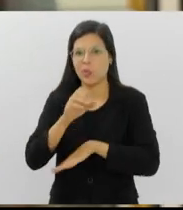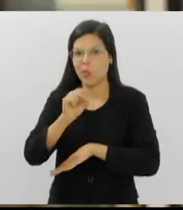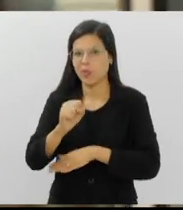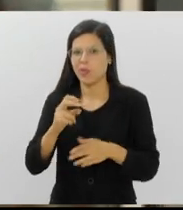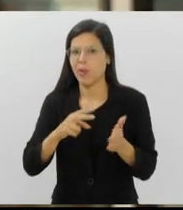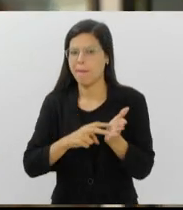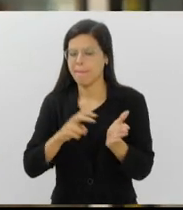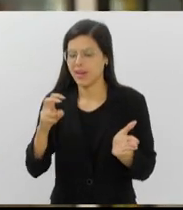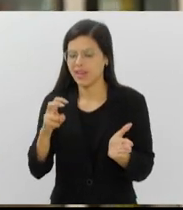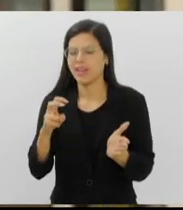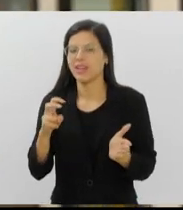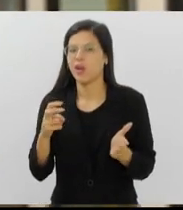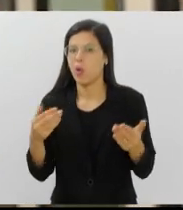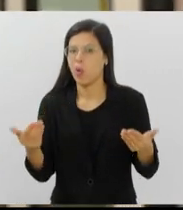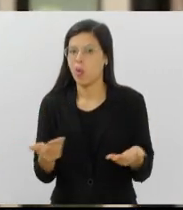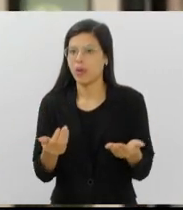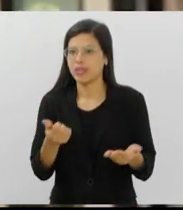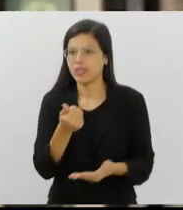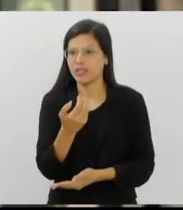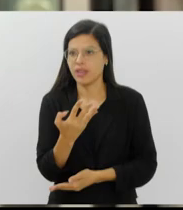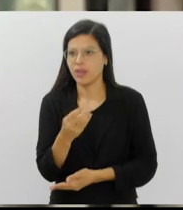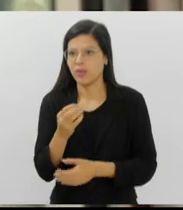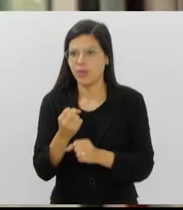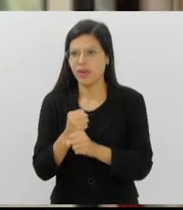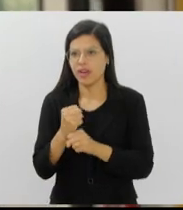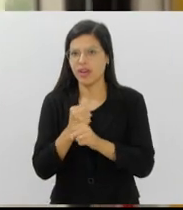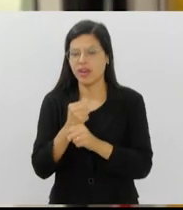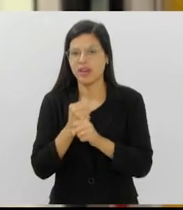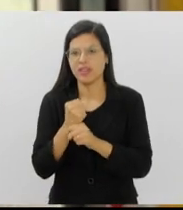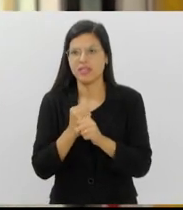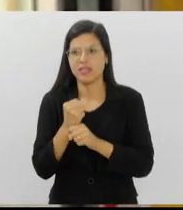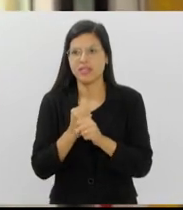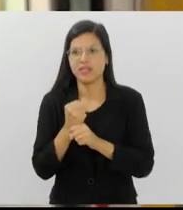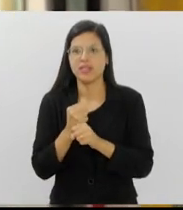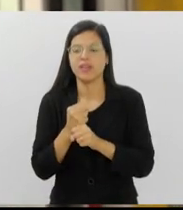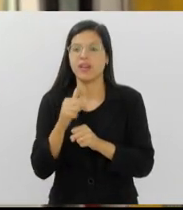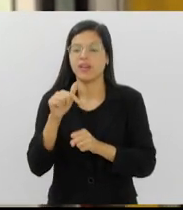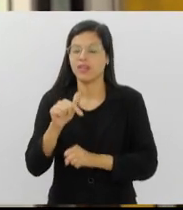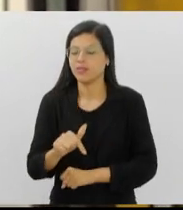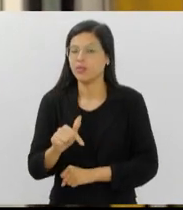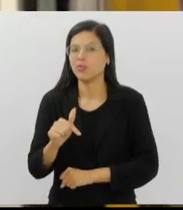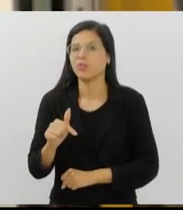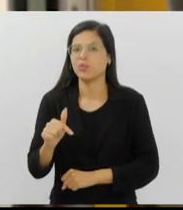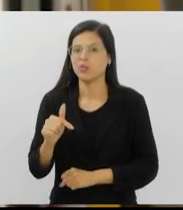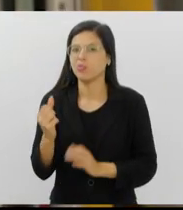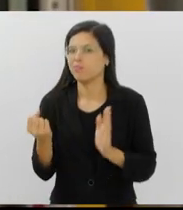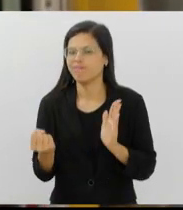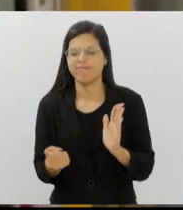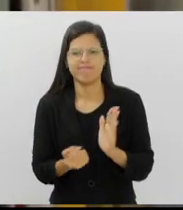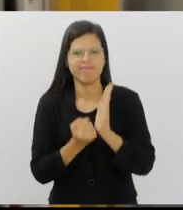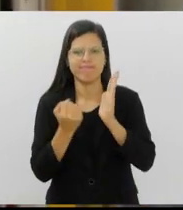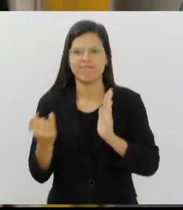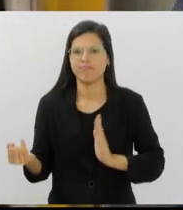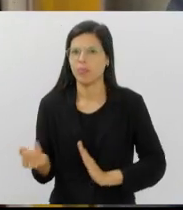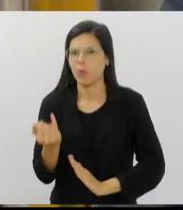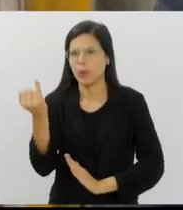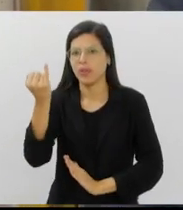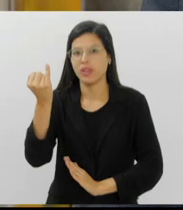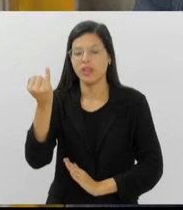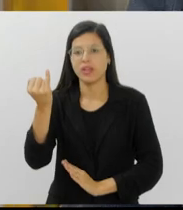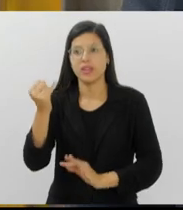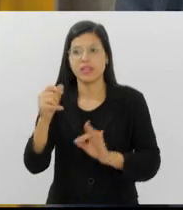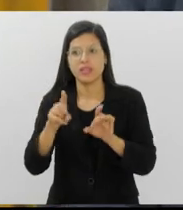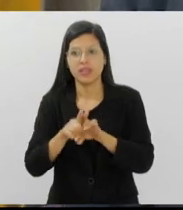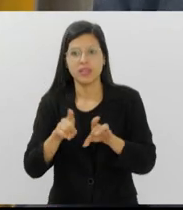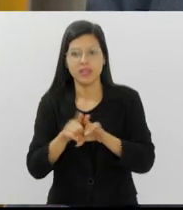aqui. Hoje é completo 140 anos, é uma data de celebração. 140 anos, um marco muito importante. Desse também foi um